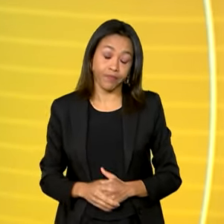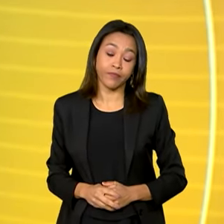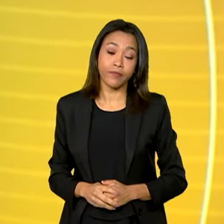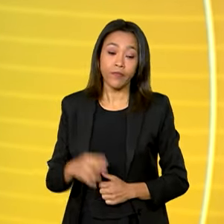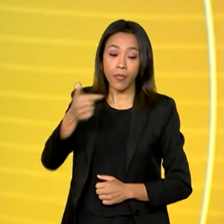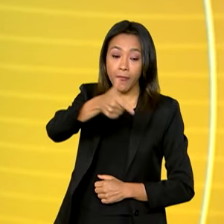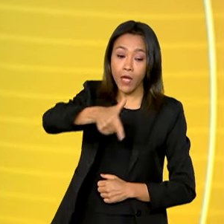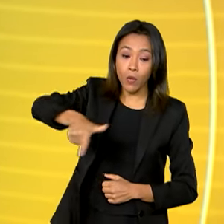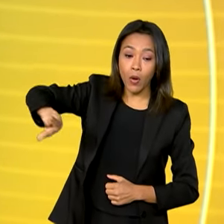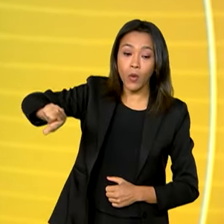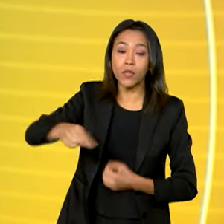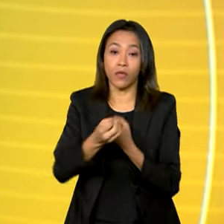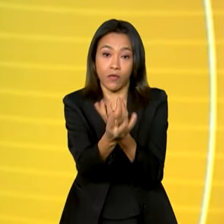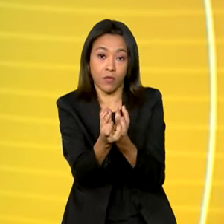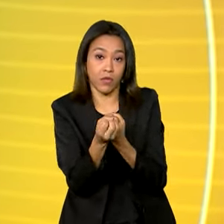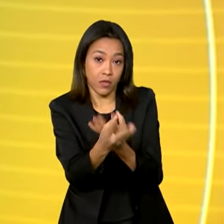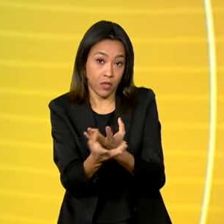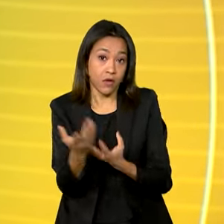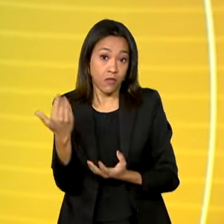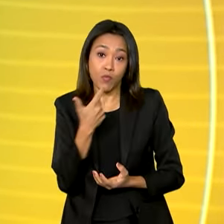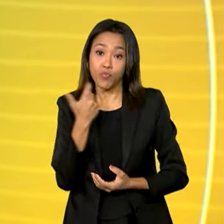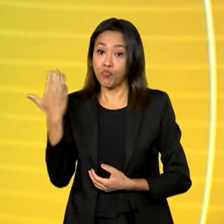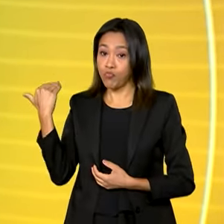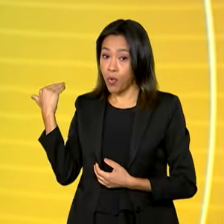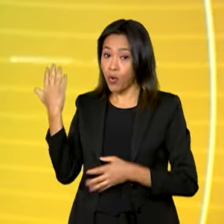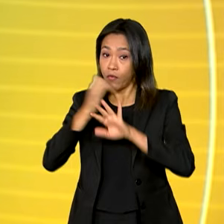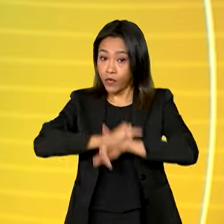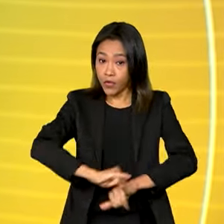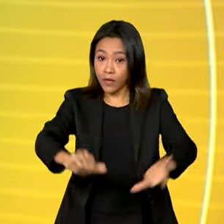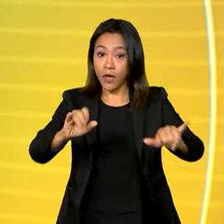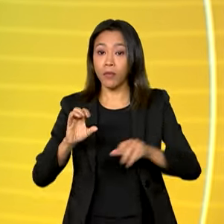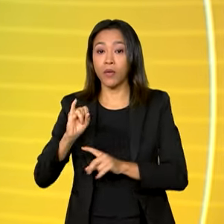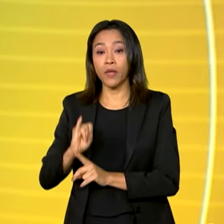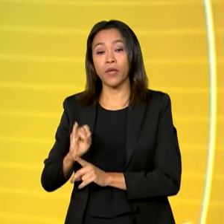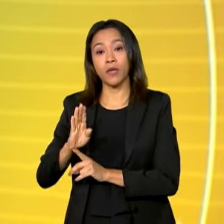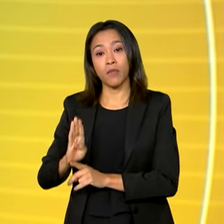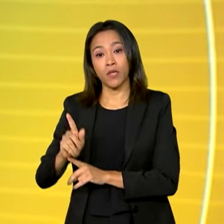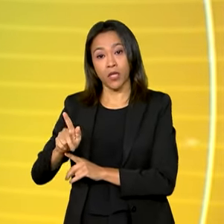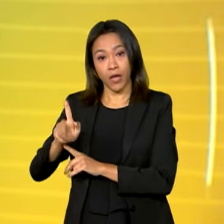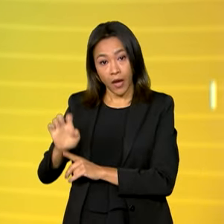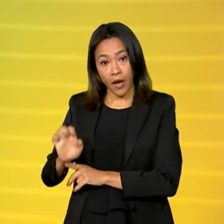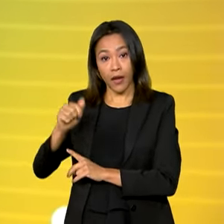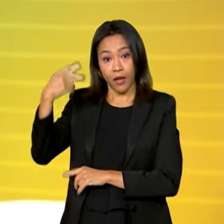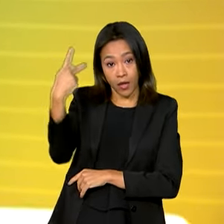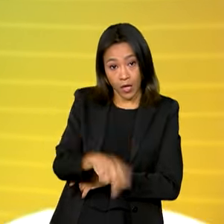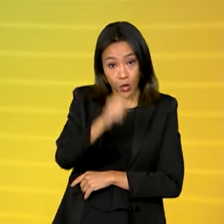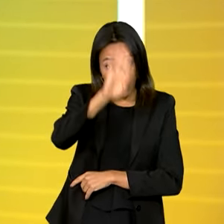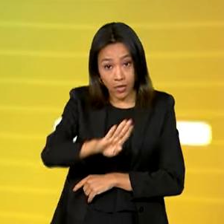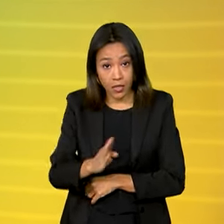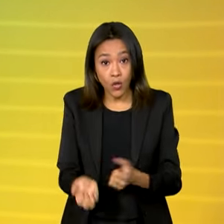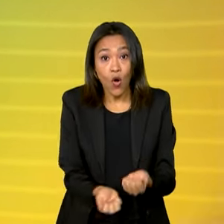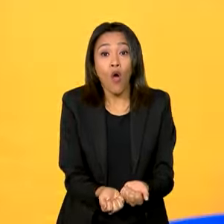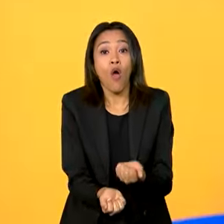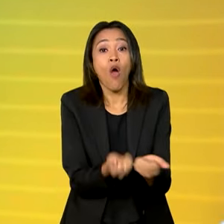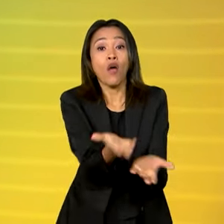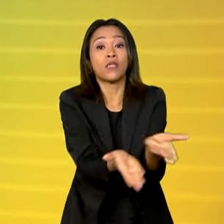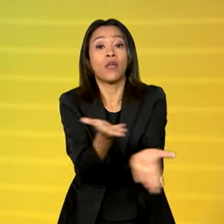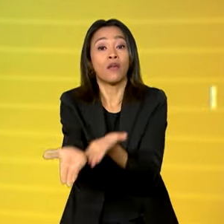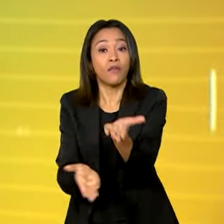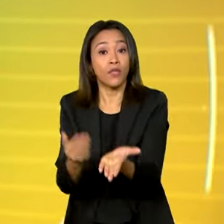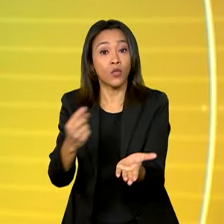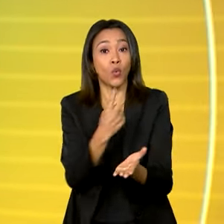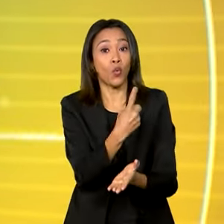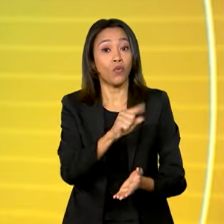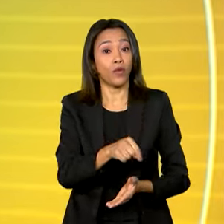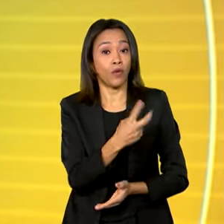índice positivo foi divulgado agora há pouco pelo IBGE. O volume de serviços no Brasil cresceu 1,2% em